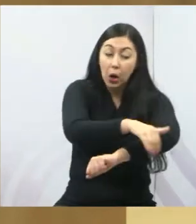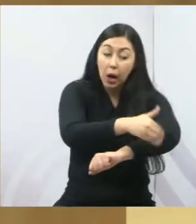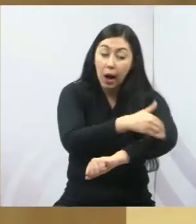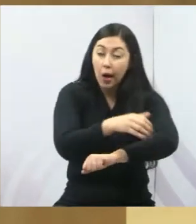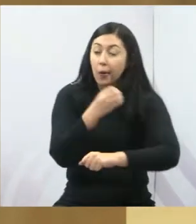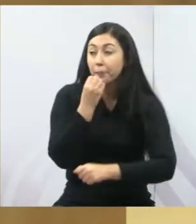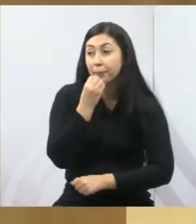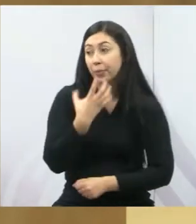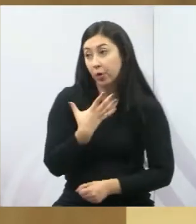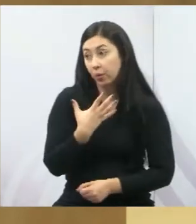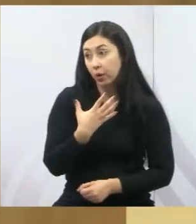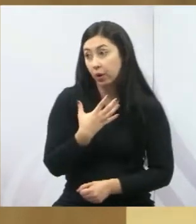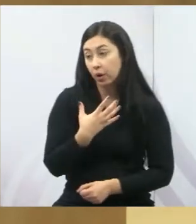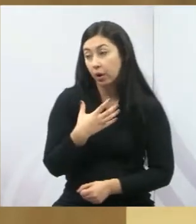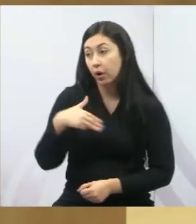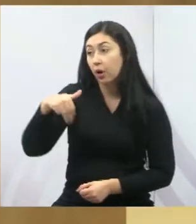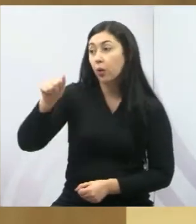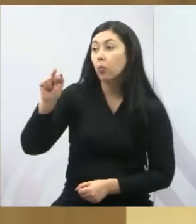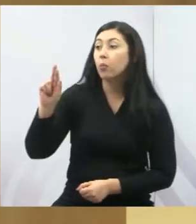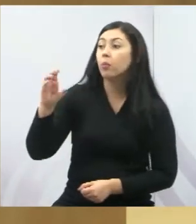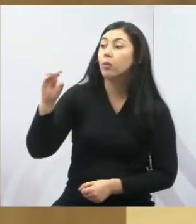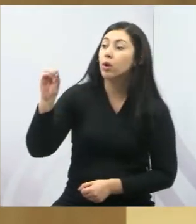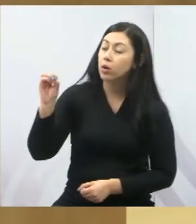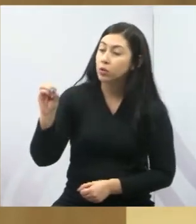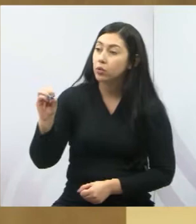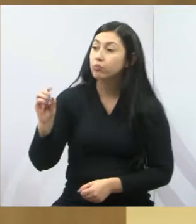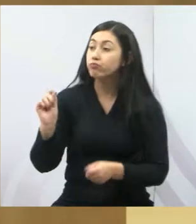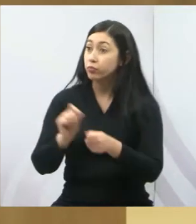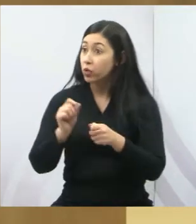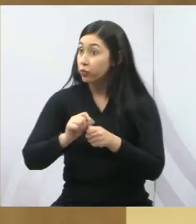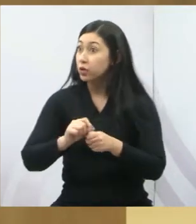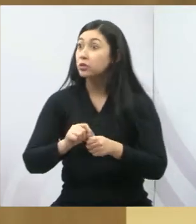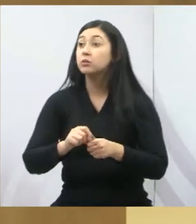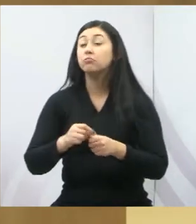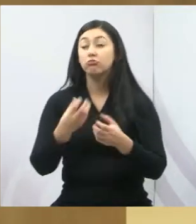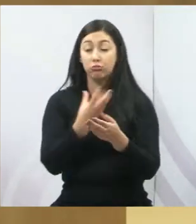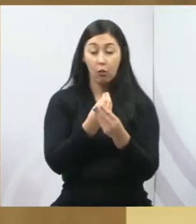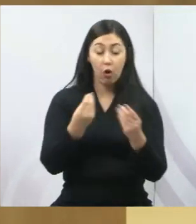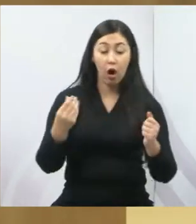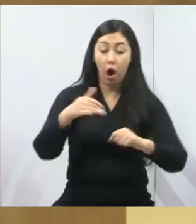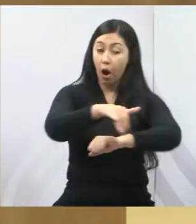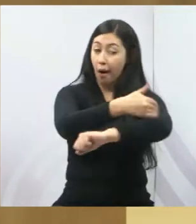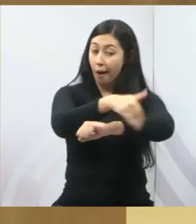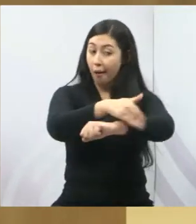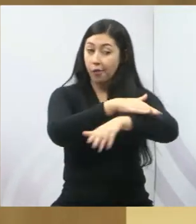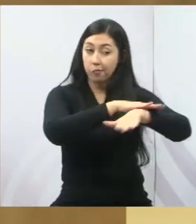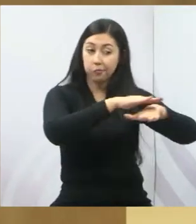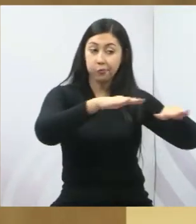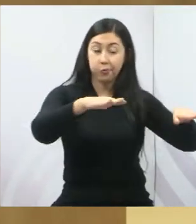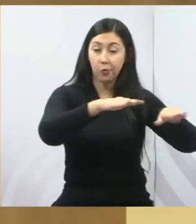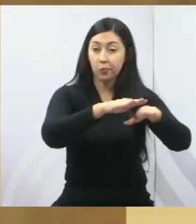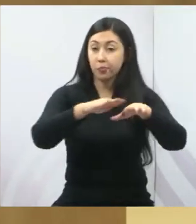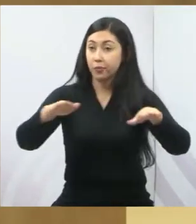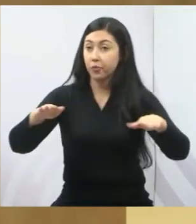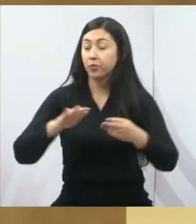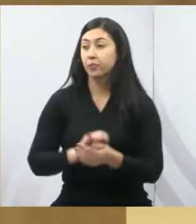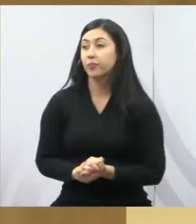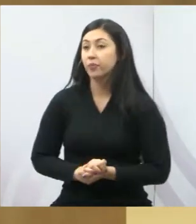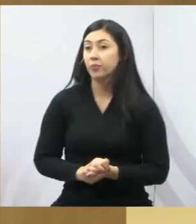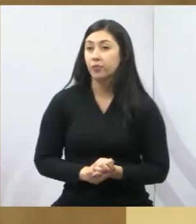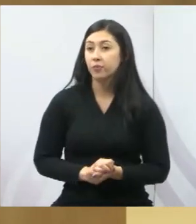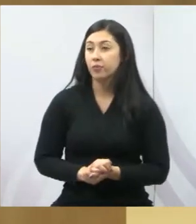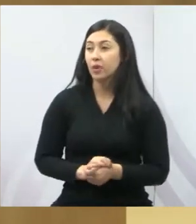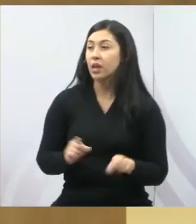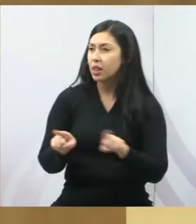O Marco Aurélio fez muito asfalto no Parque Meia Lua. O Hamilton fez